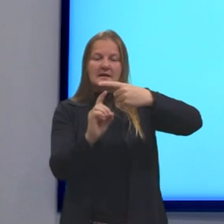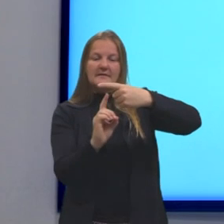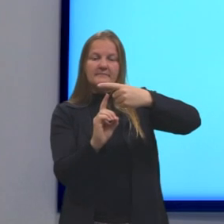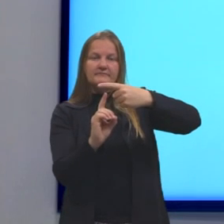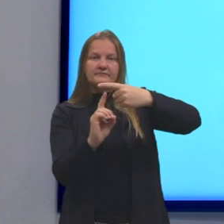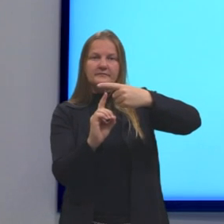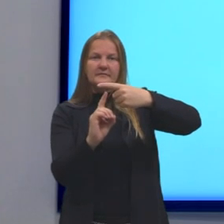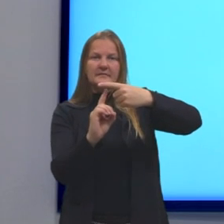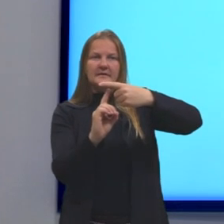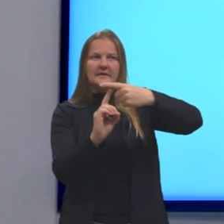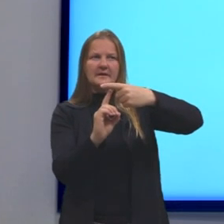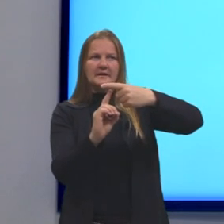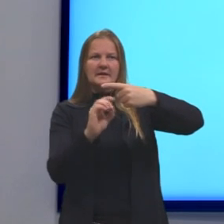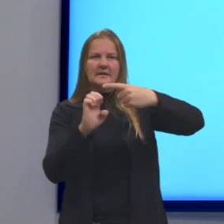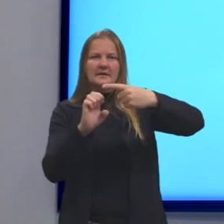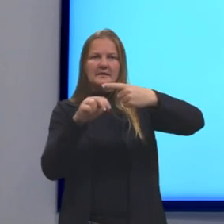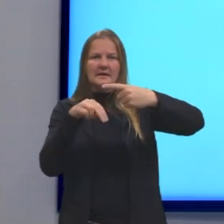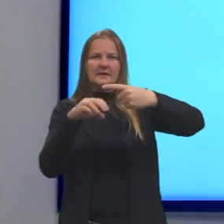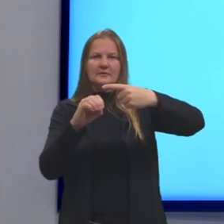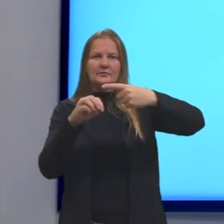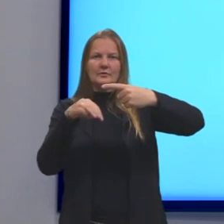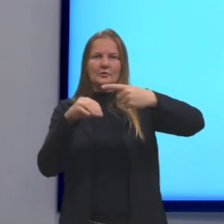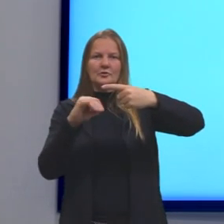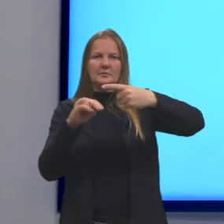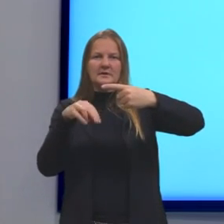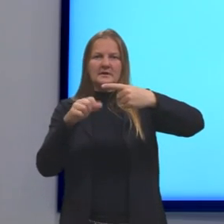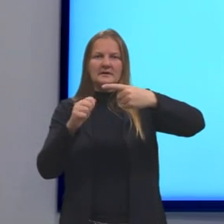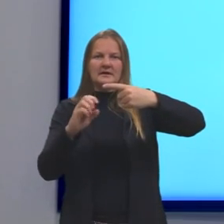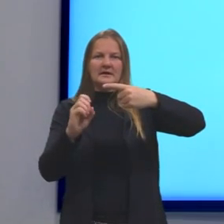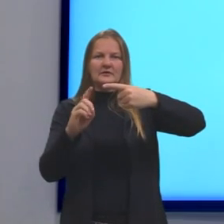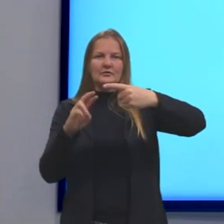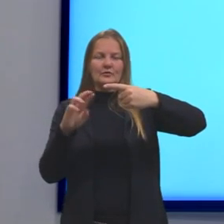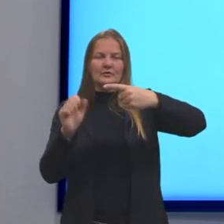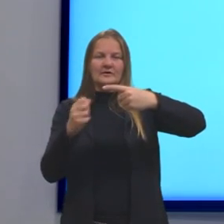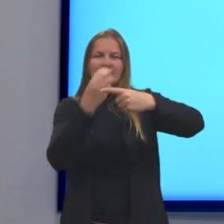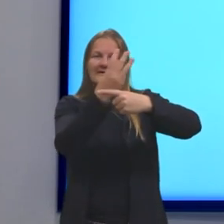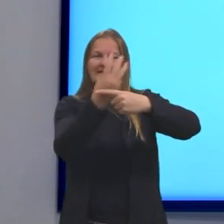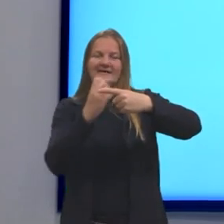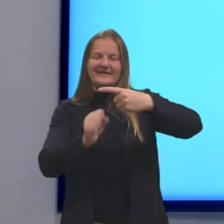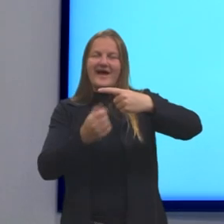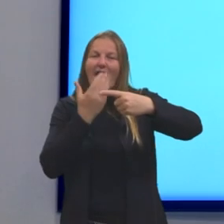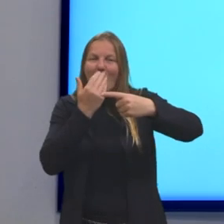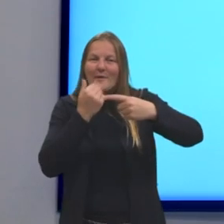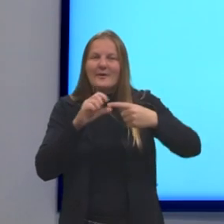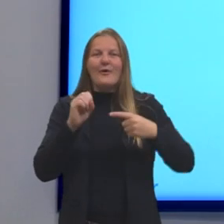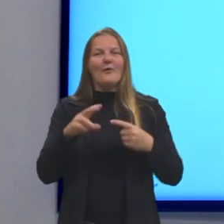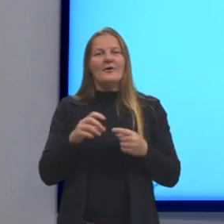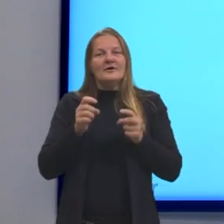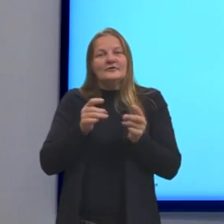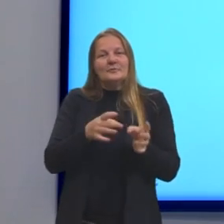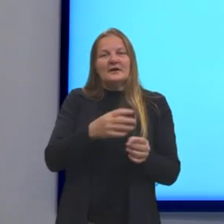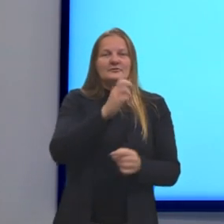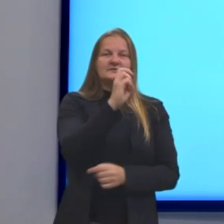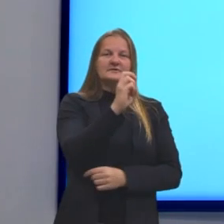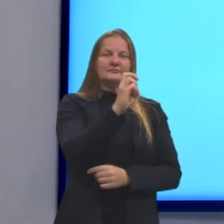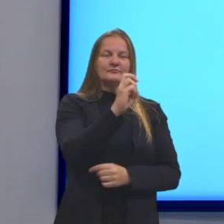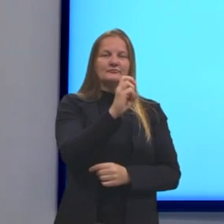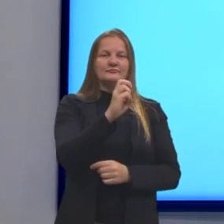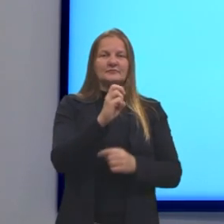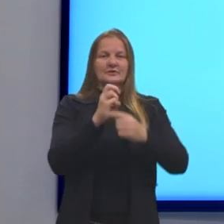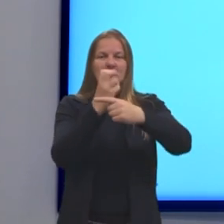denominador. Então, eu posso dizer que comi três oitavos da pizza ou que sobraram cinco